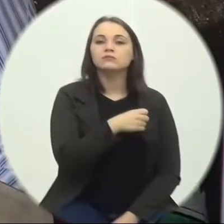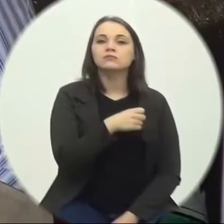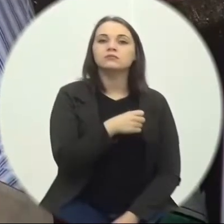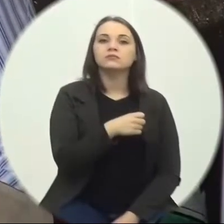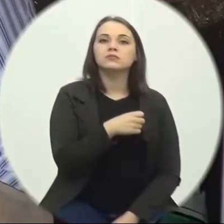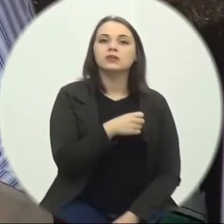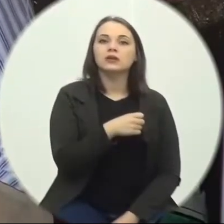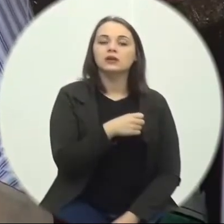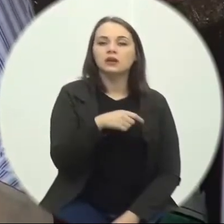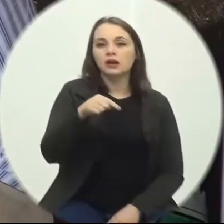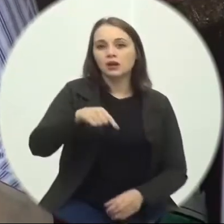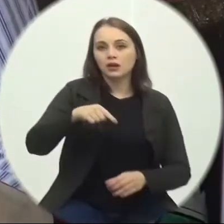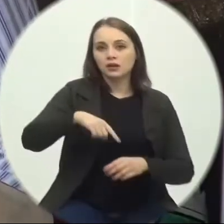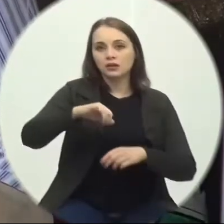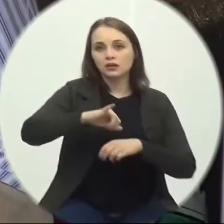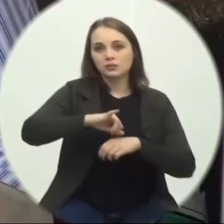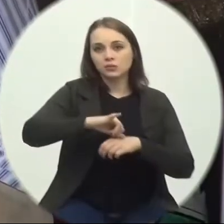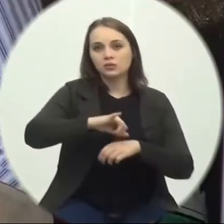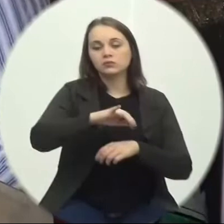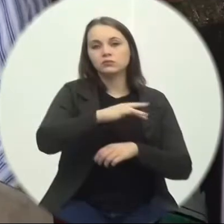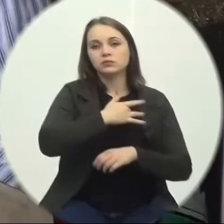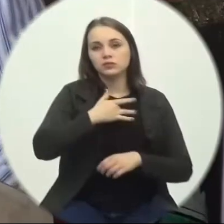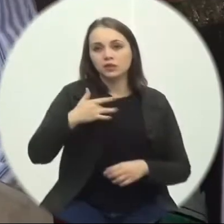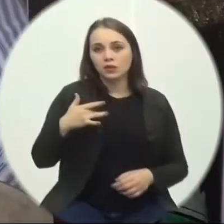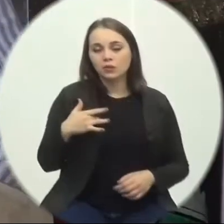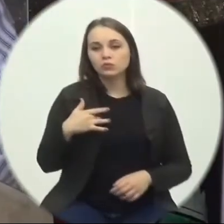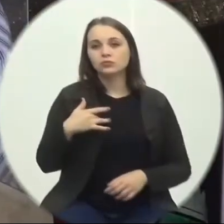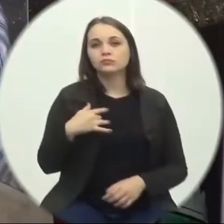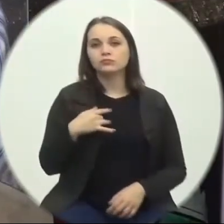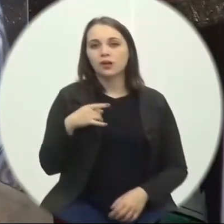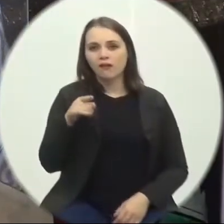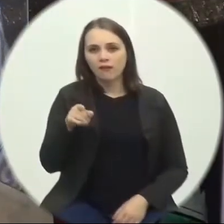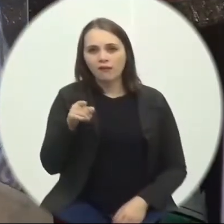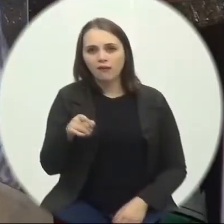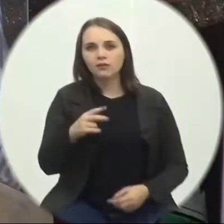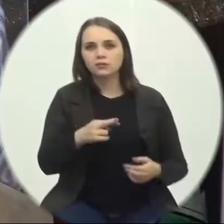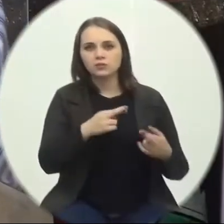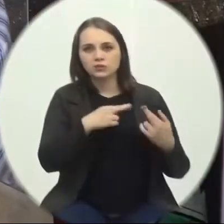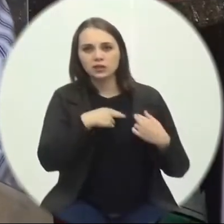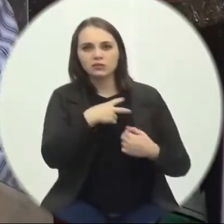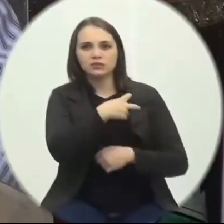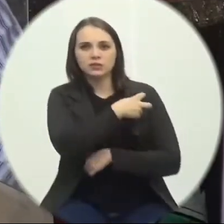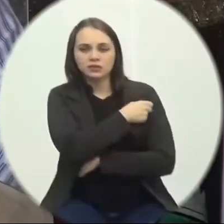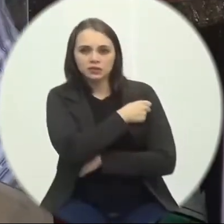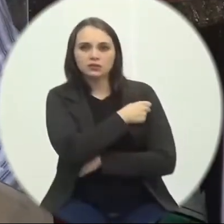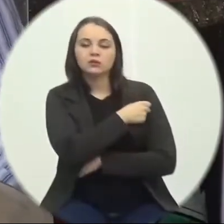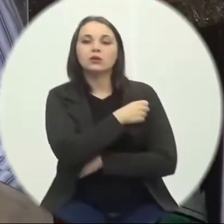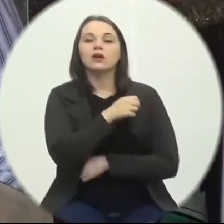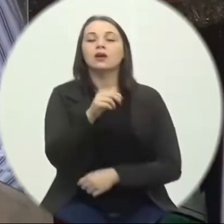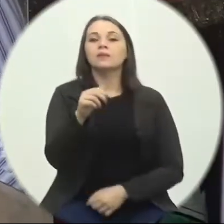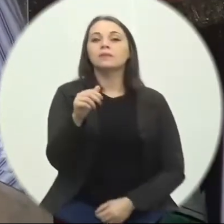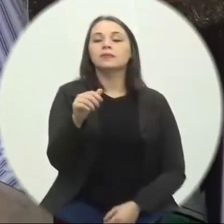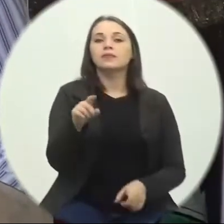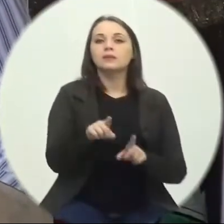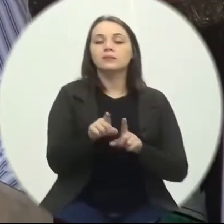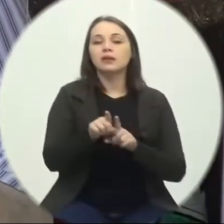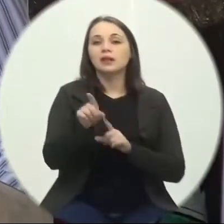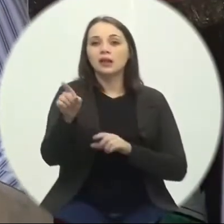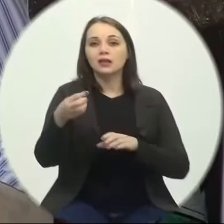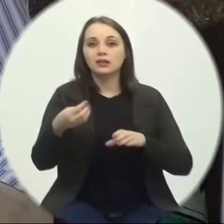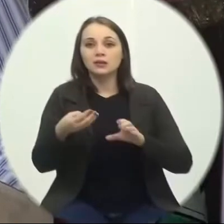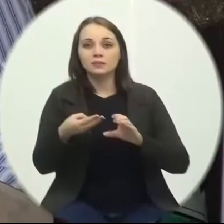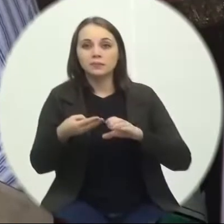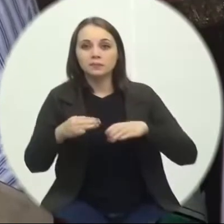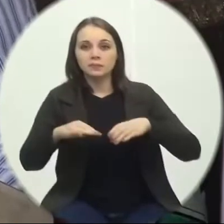Todas as unidades De saúde A nossa vacinadora Da unidade de saúde Da mina do mato Alexandra Que positivou Segunda